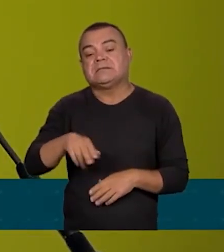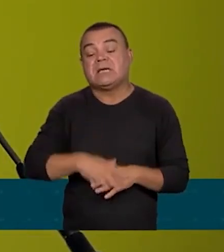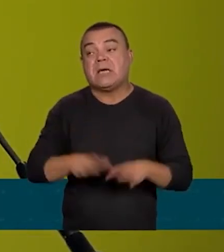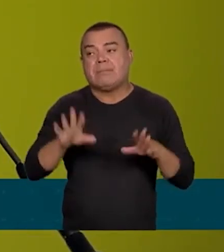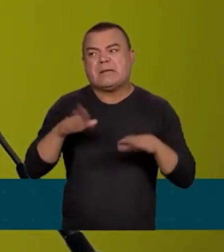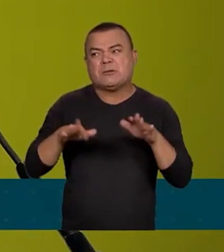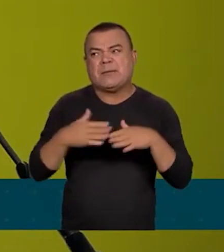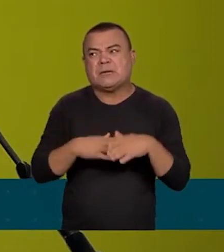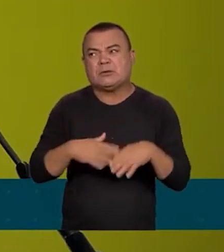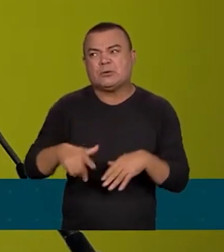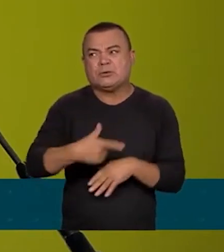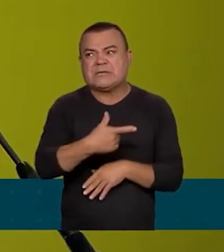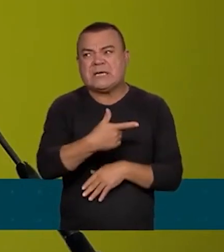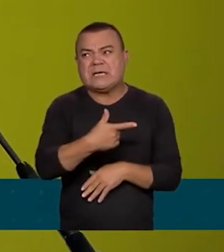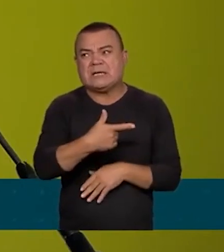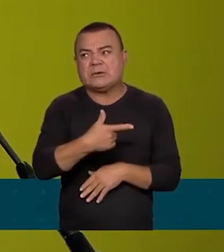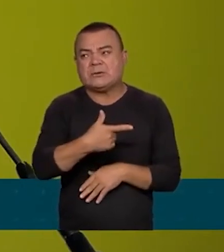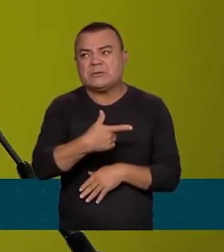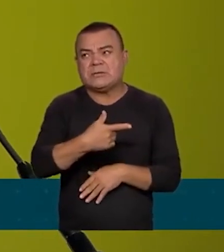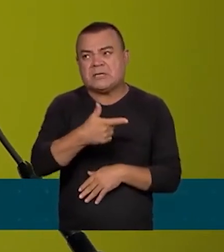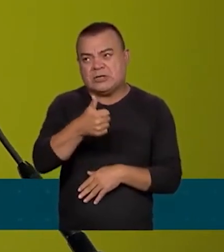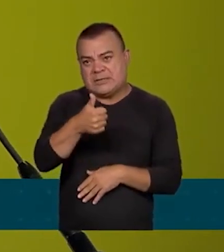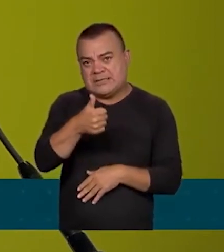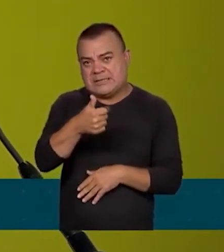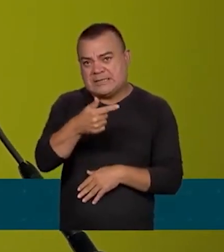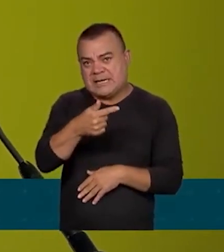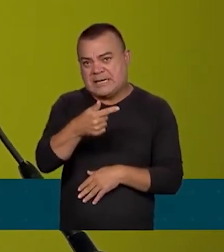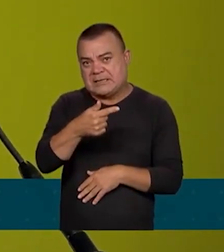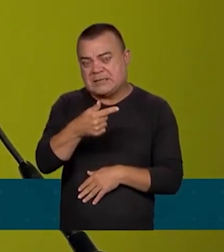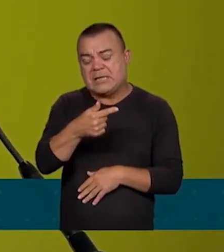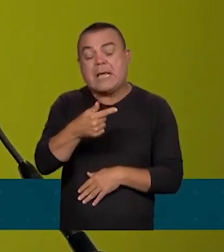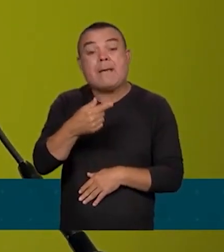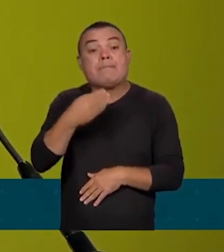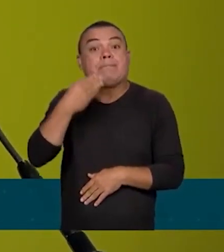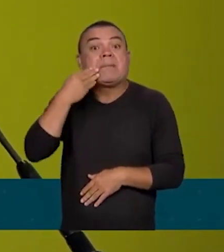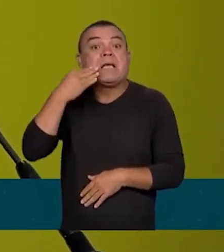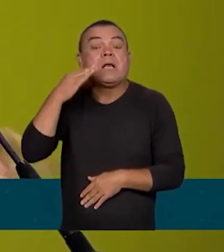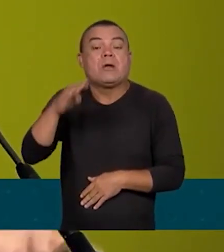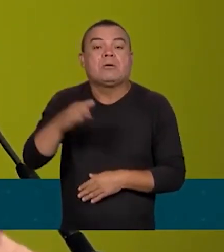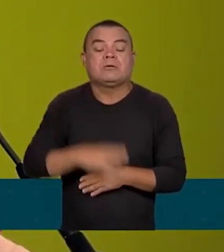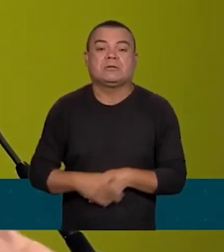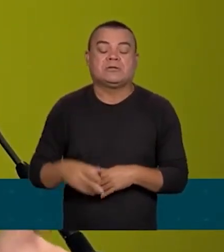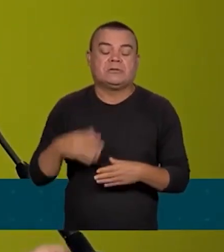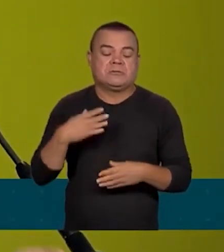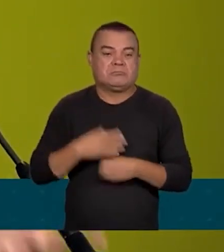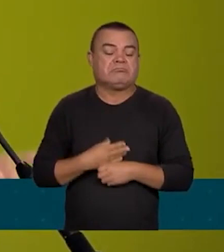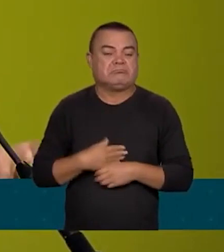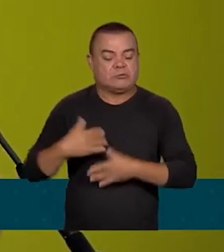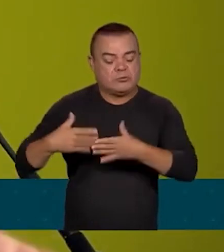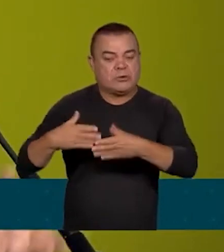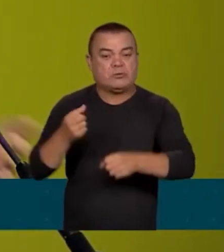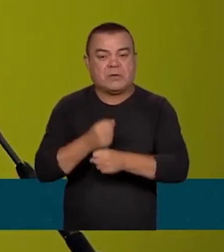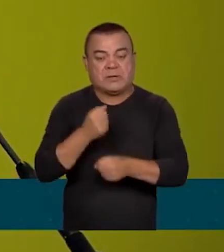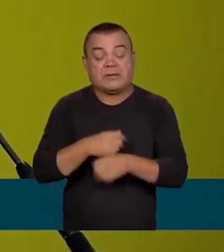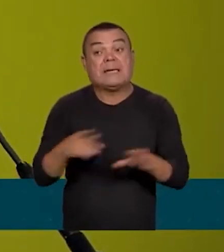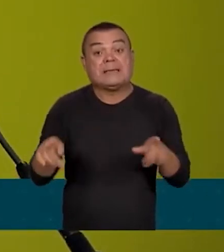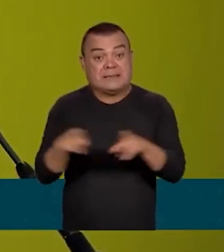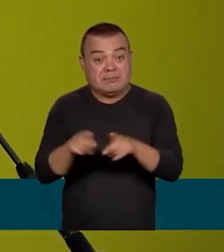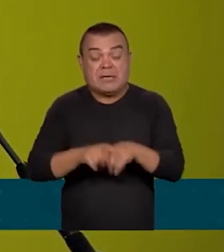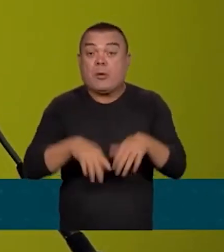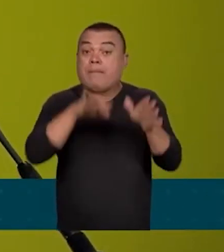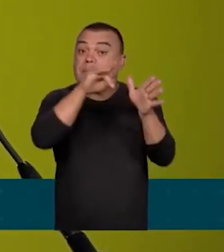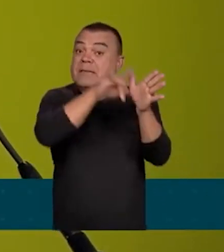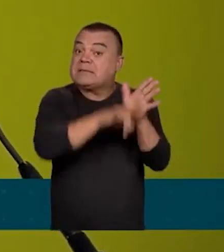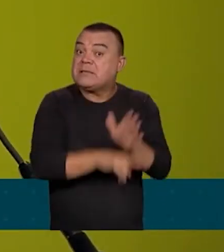217 bilhões de reais ao ano. É também um dado importante, uma pesquisa realizada pela